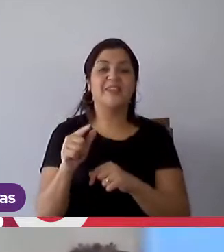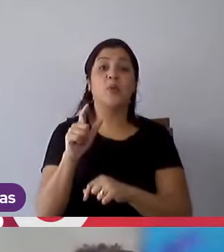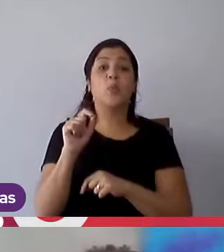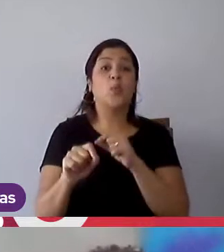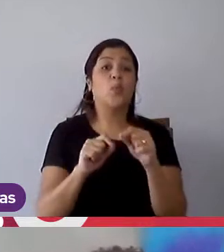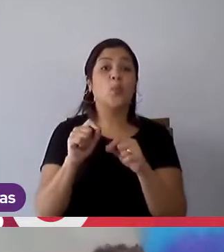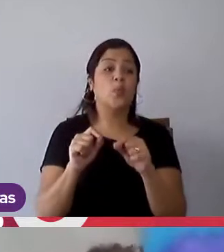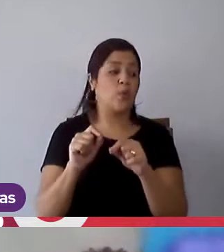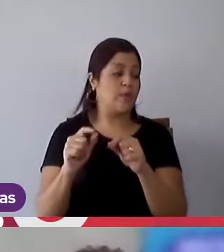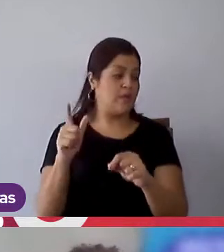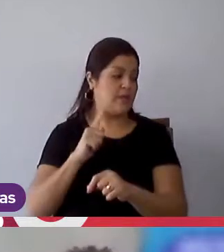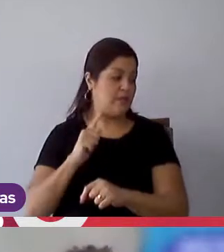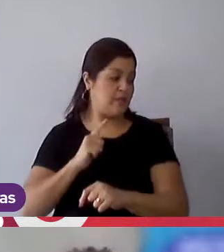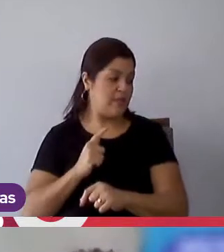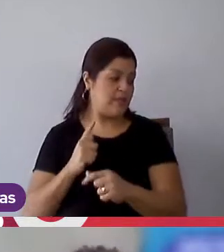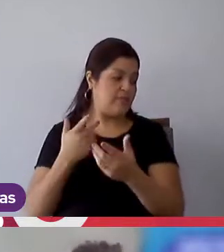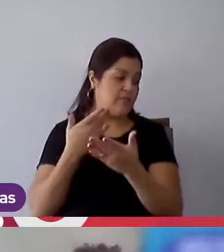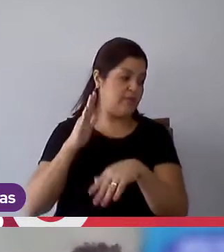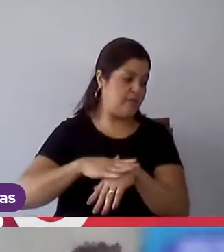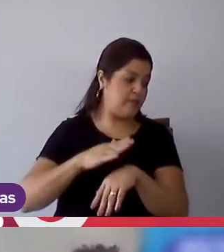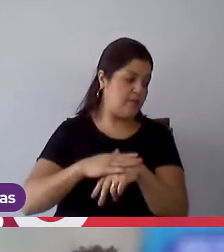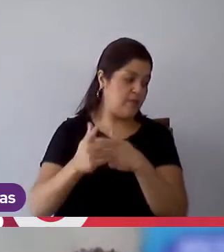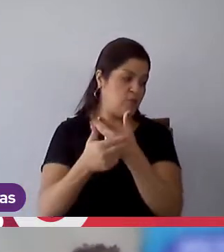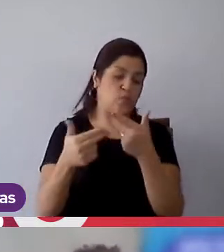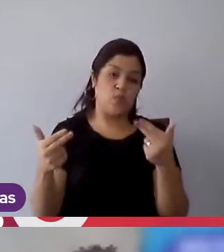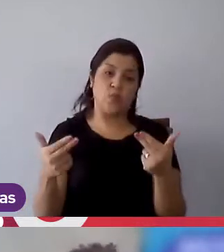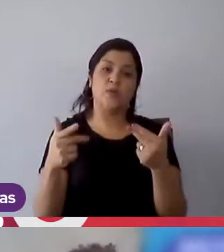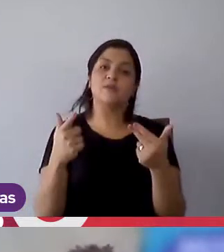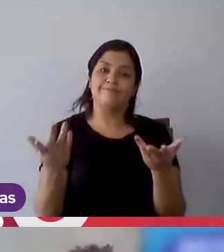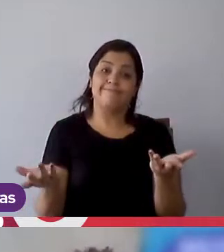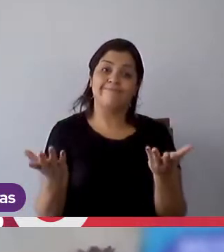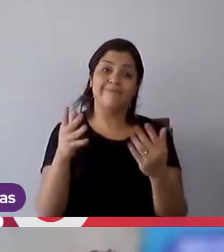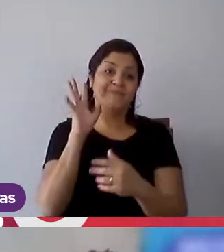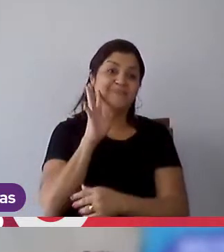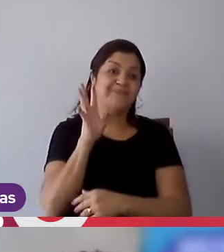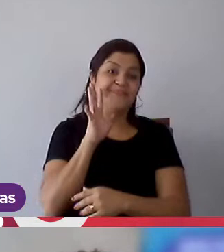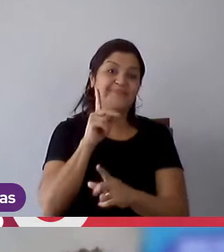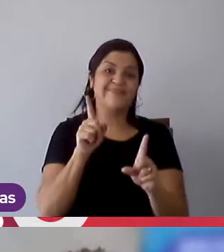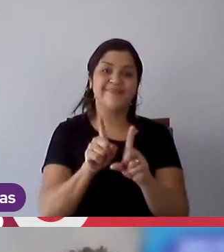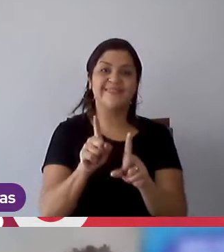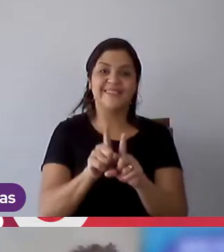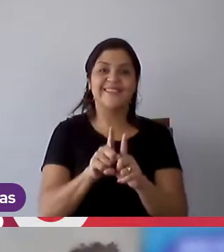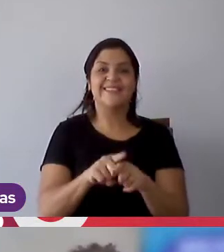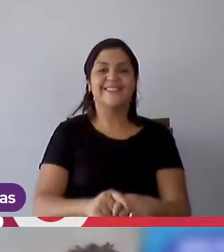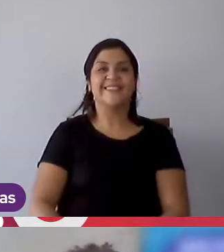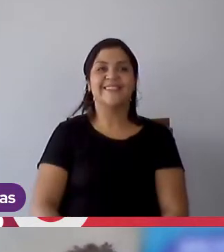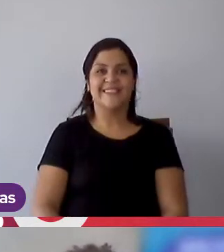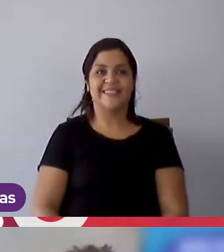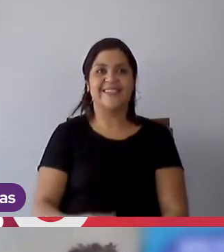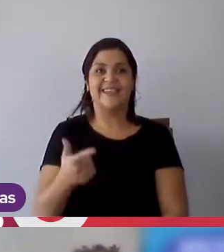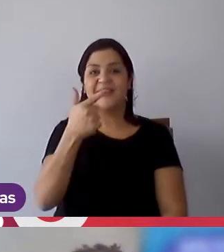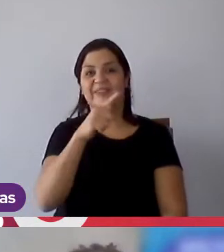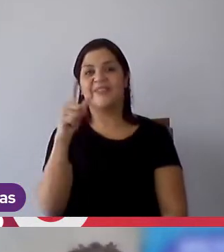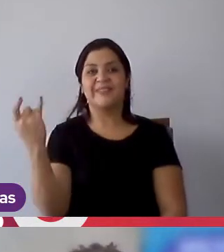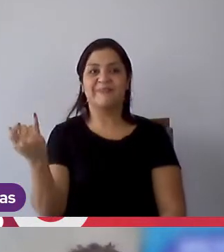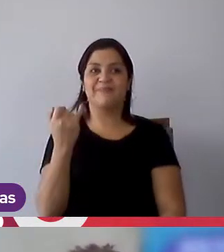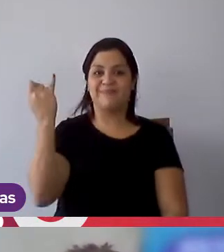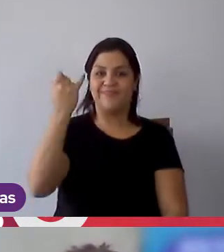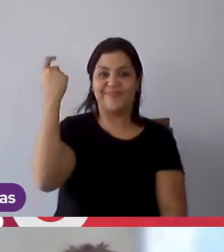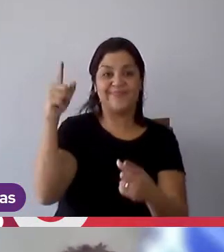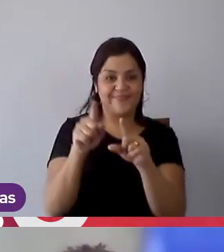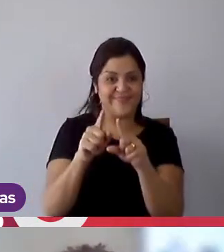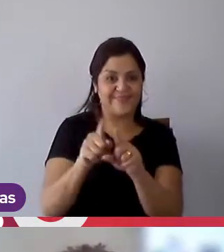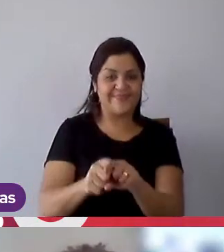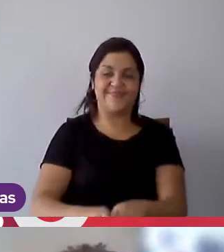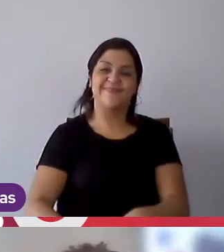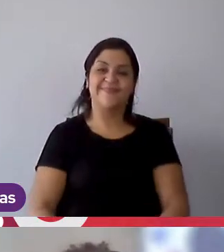provavelmente que você fez algo, né, a mais até, então, isso é muito legal também, é um outro detalhe muito importante. O